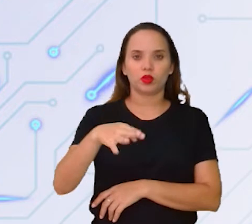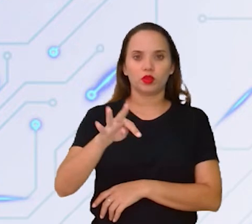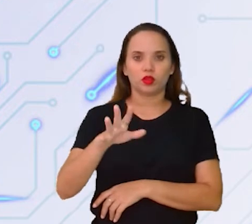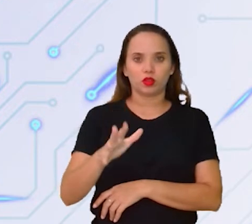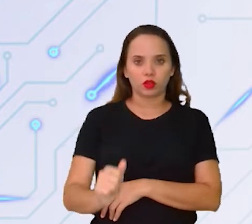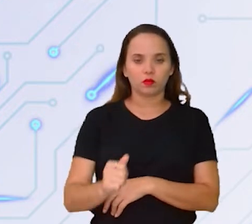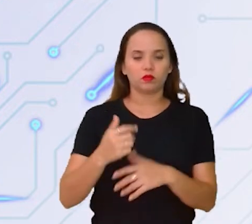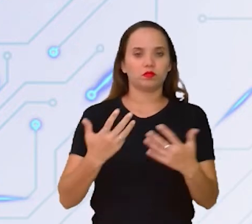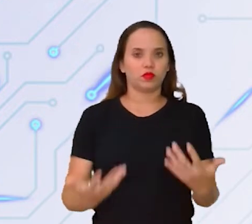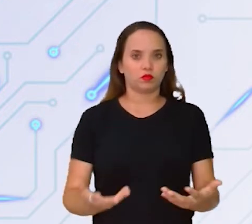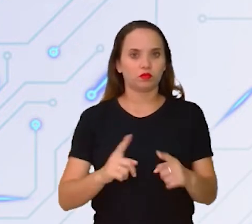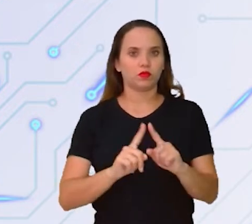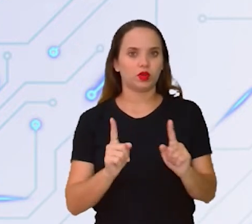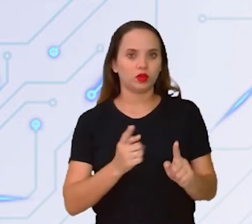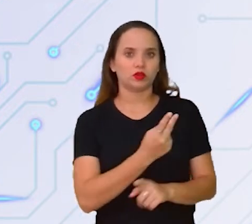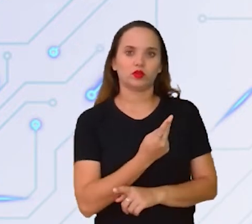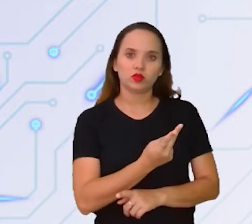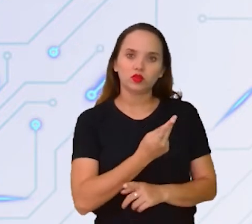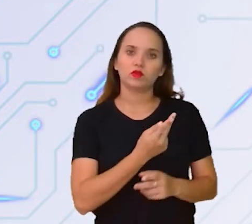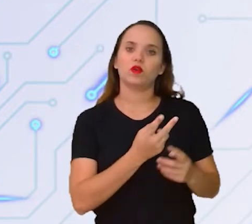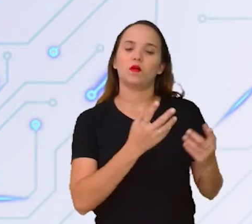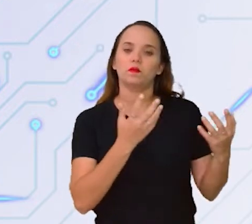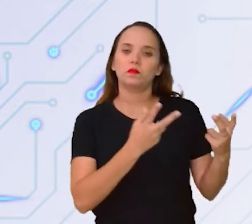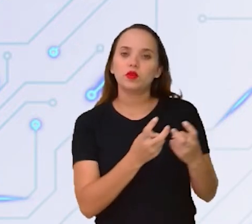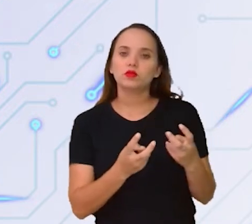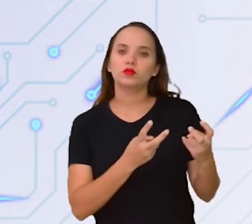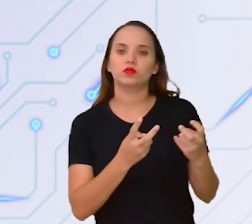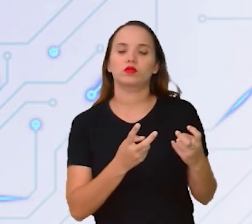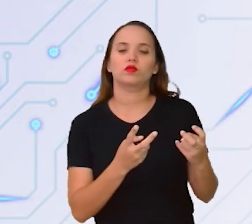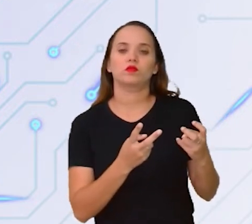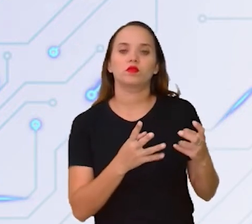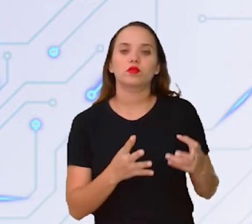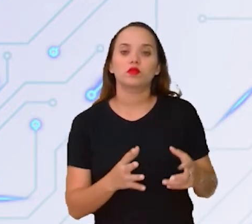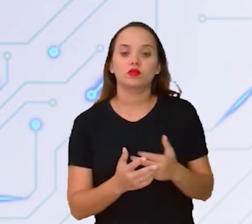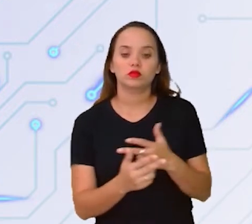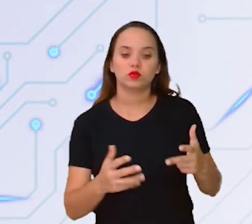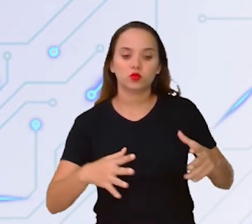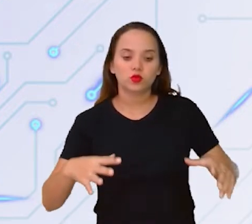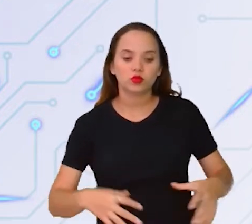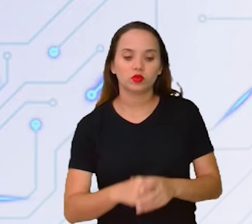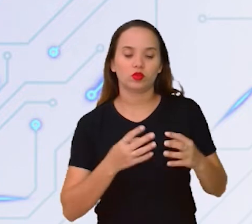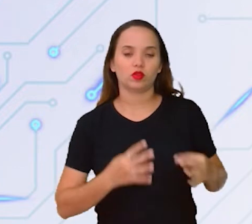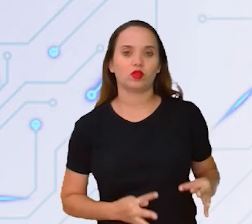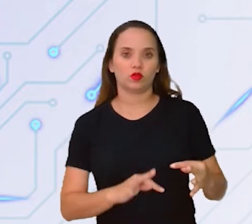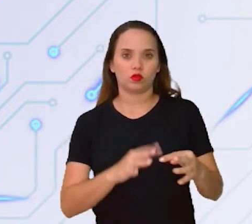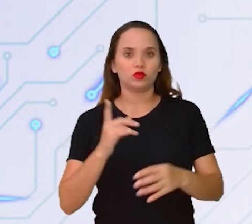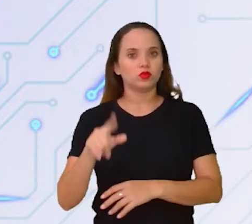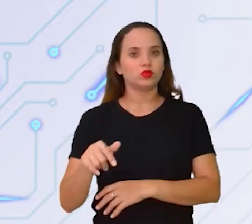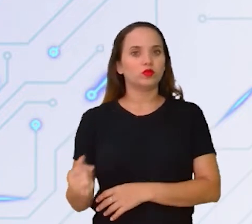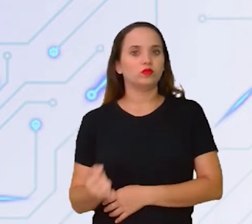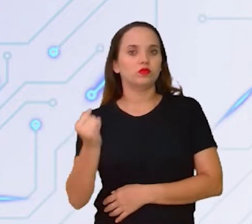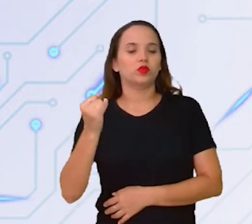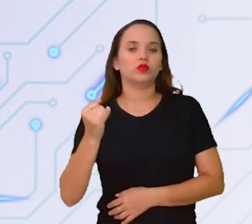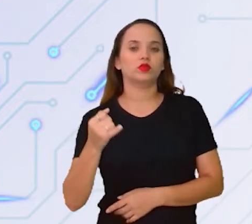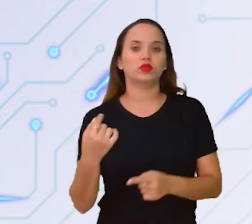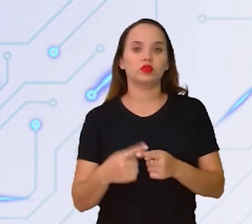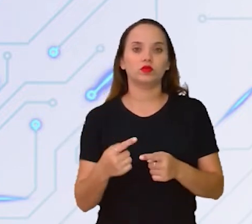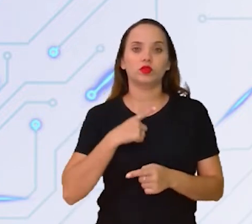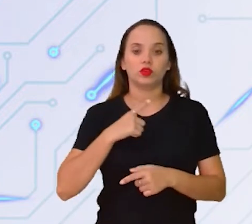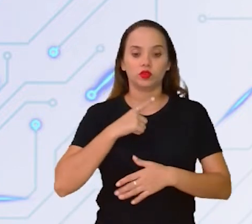perceber que esses elementos aí, dentro da tecnologia, ele tem uma importância muito grande, porque eles têm um